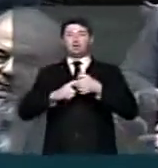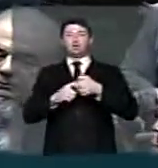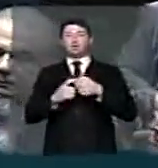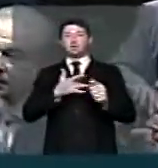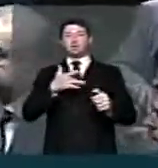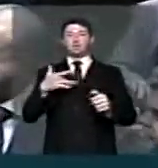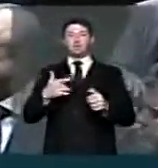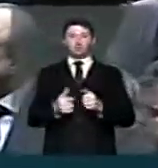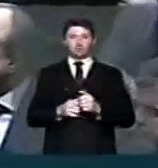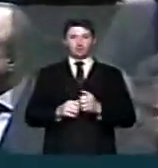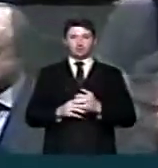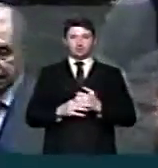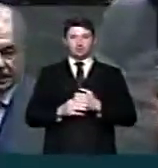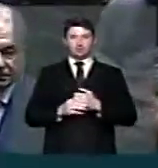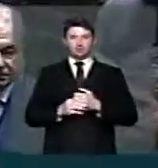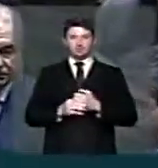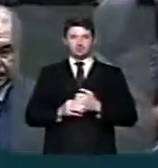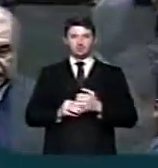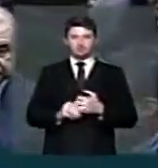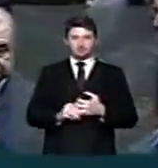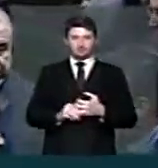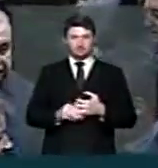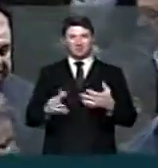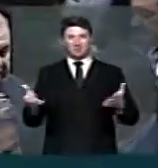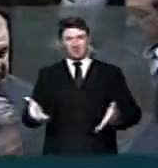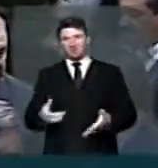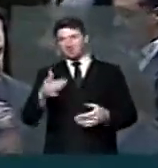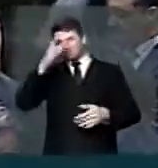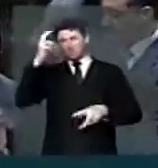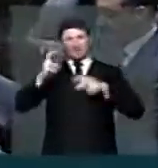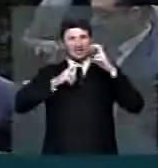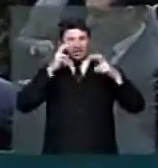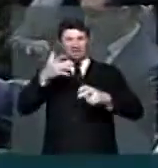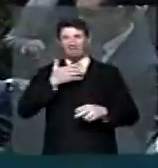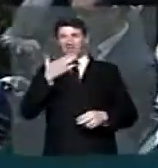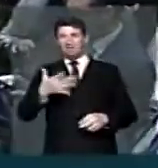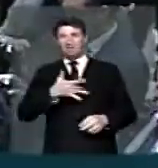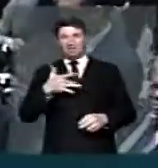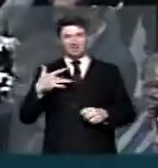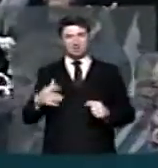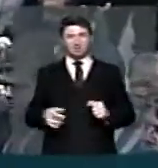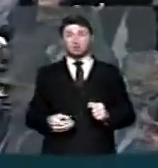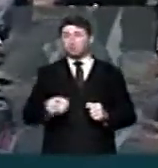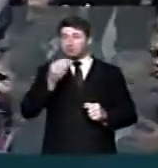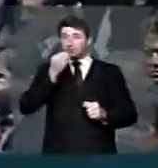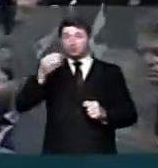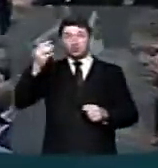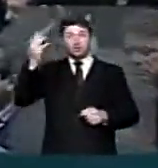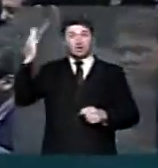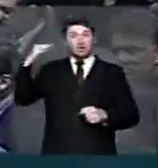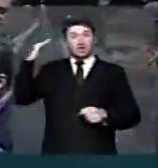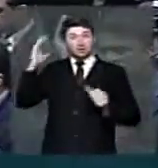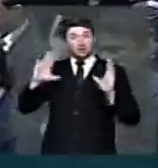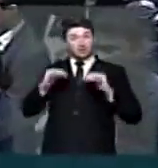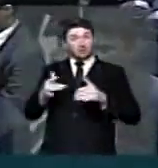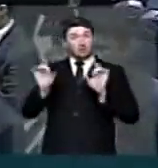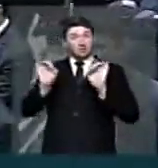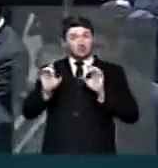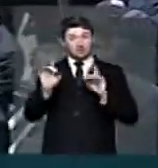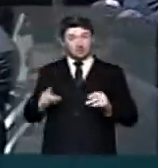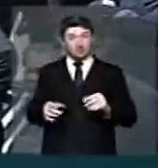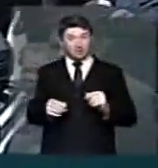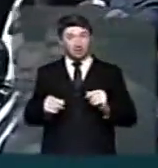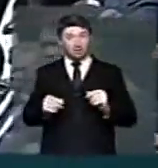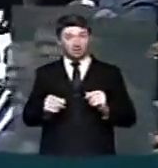saúde. Aqueles que hoje vêm aqui e bradam a favor da saúde poderiam, no âmbito da comissão especial, quando